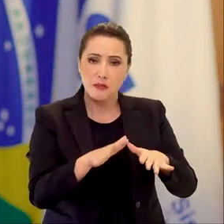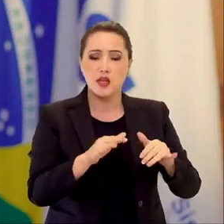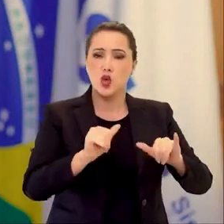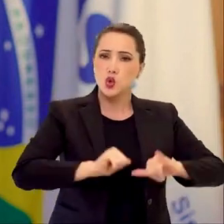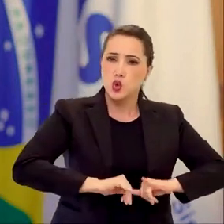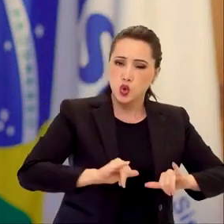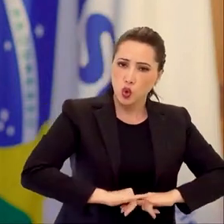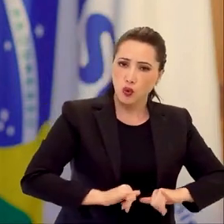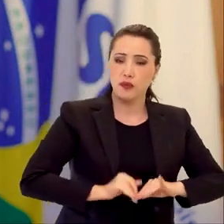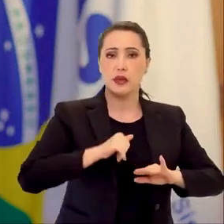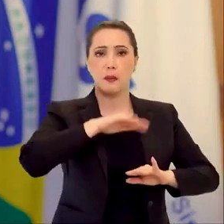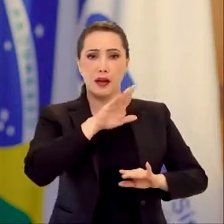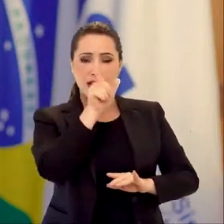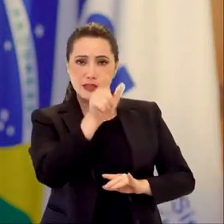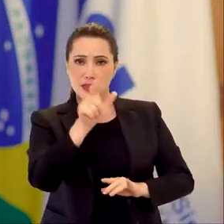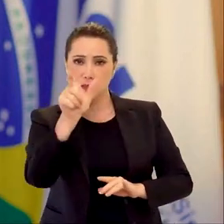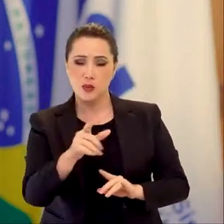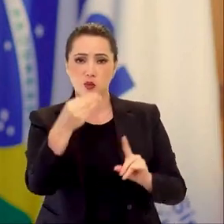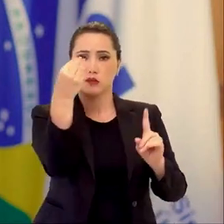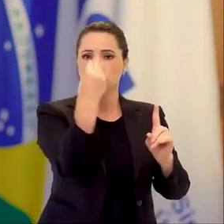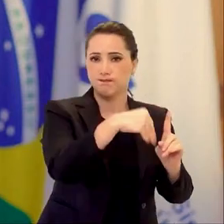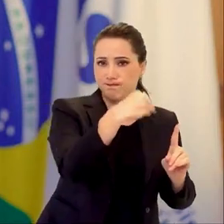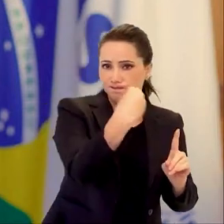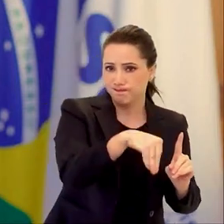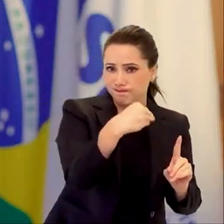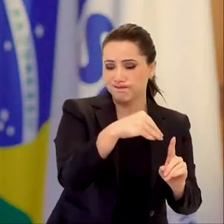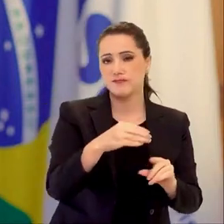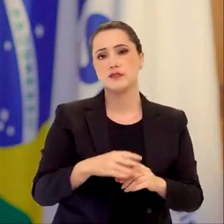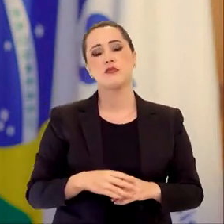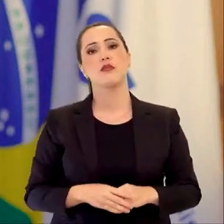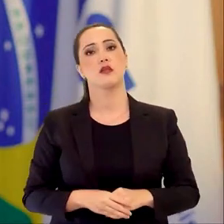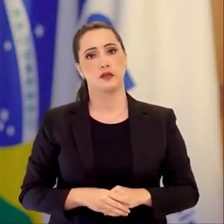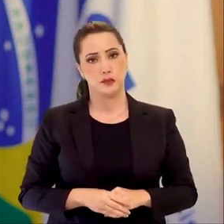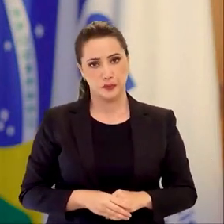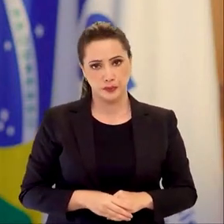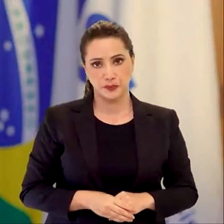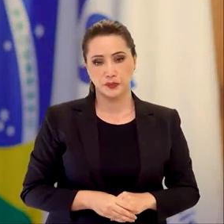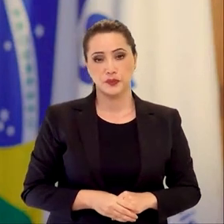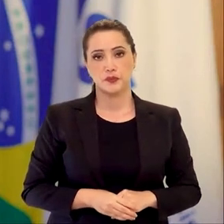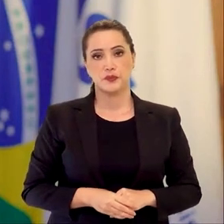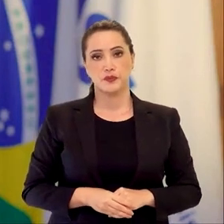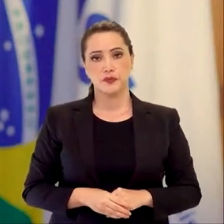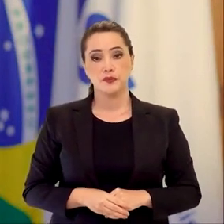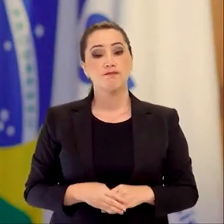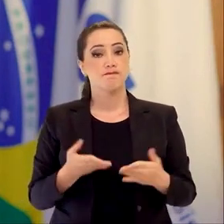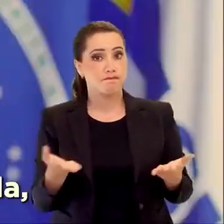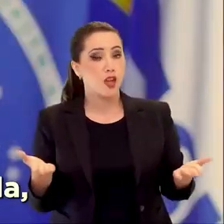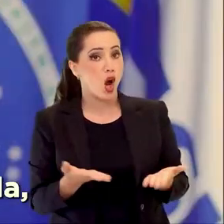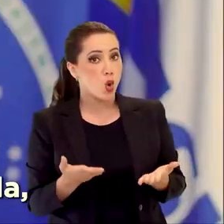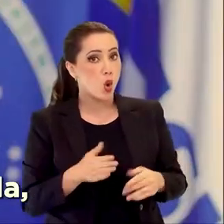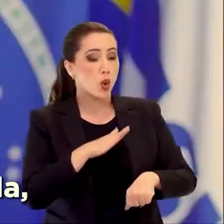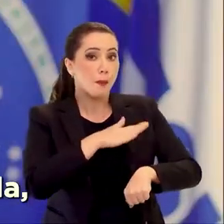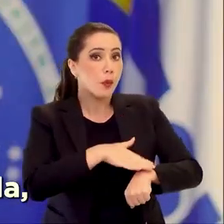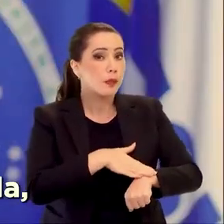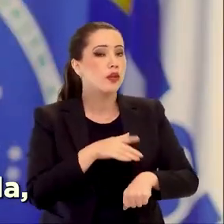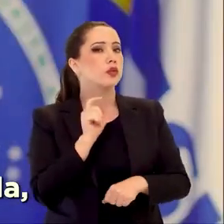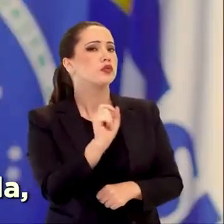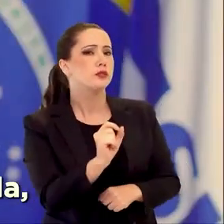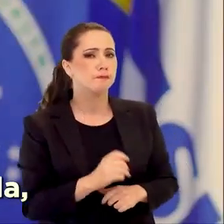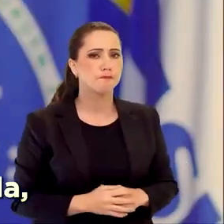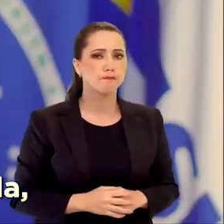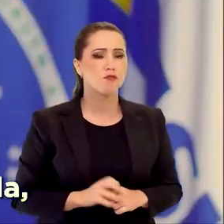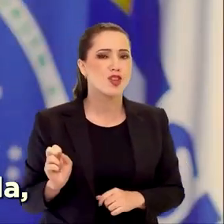de forma desigual àqueles em situação social de maior vulnerabilidade. É hora,